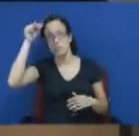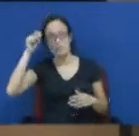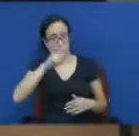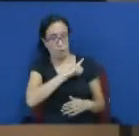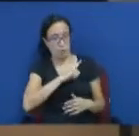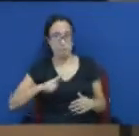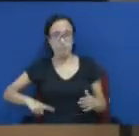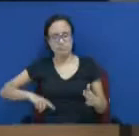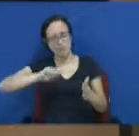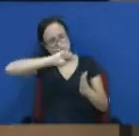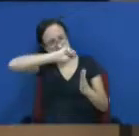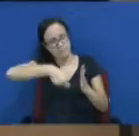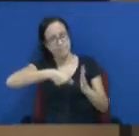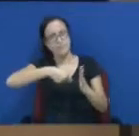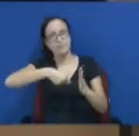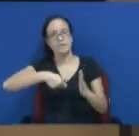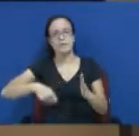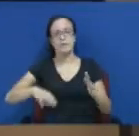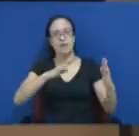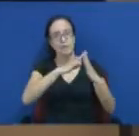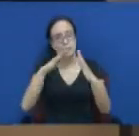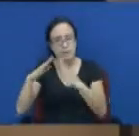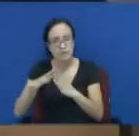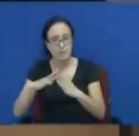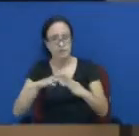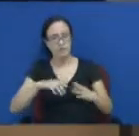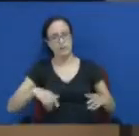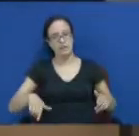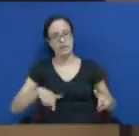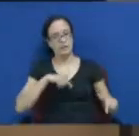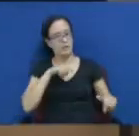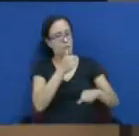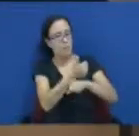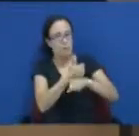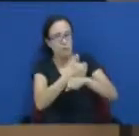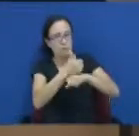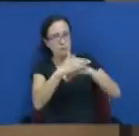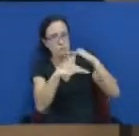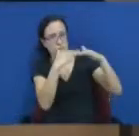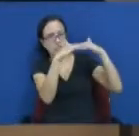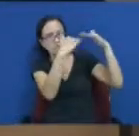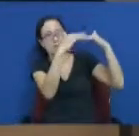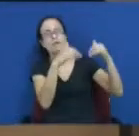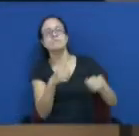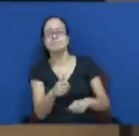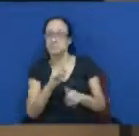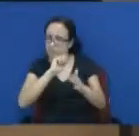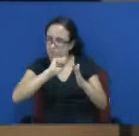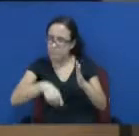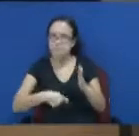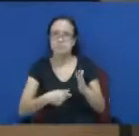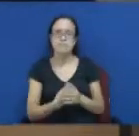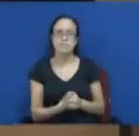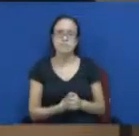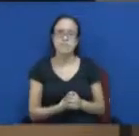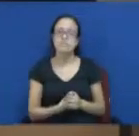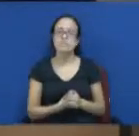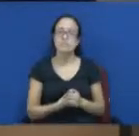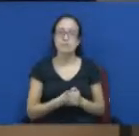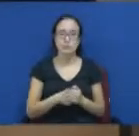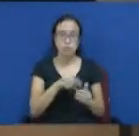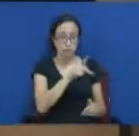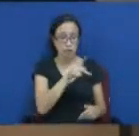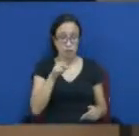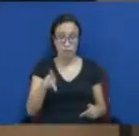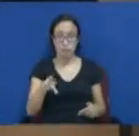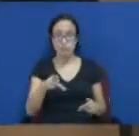governo assina dos professores, que é a tabela da COCEM. Então, várias assinaturas de